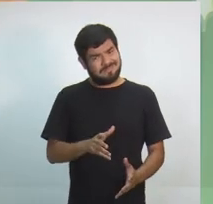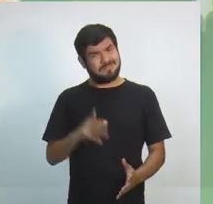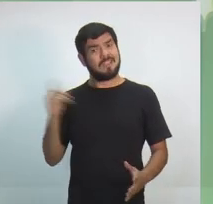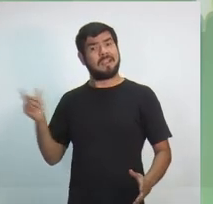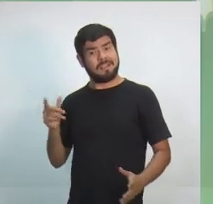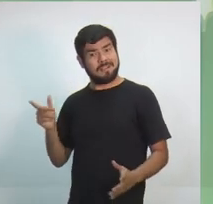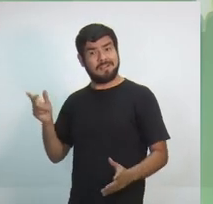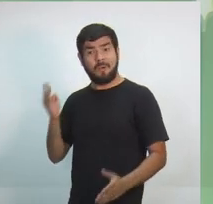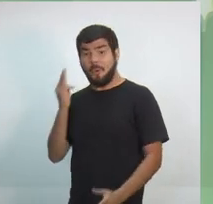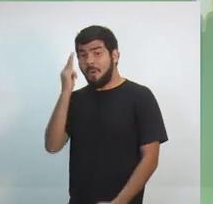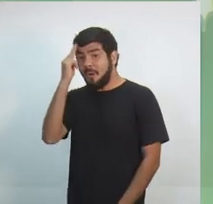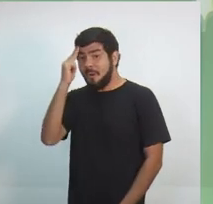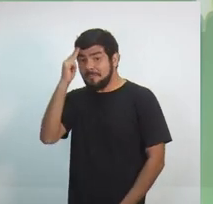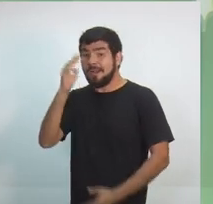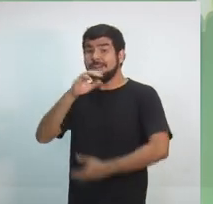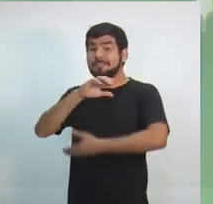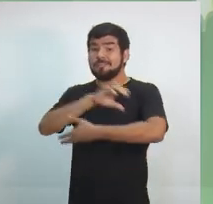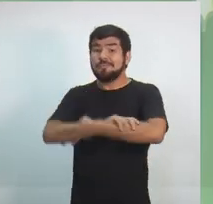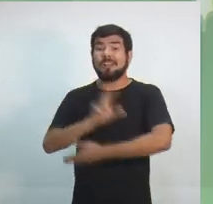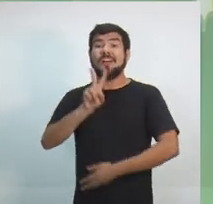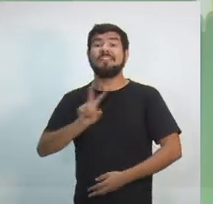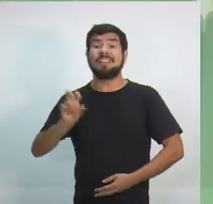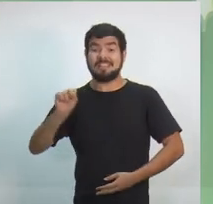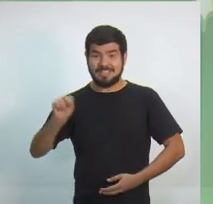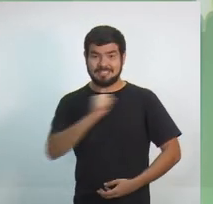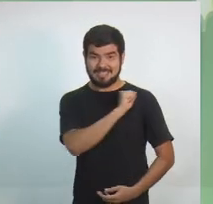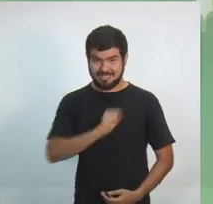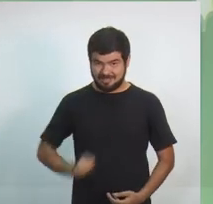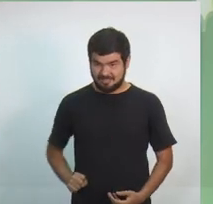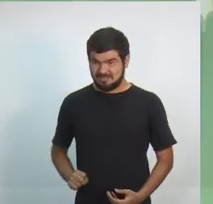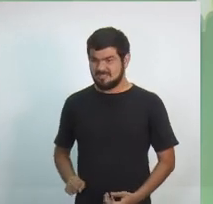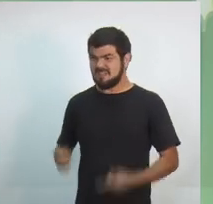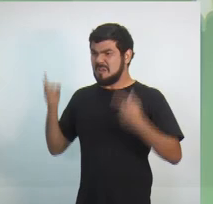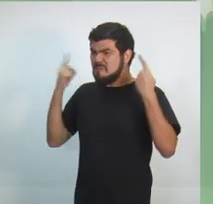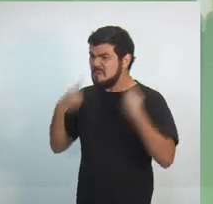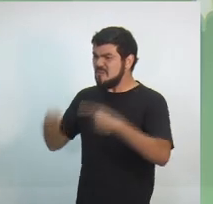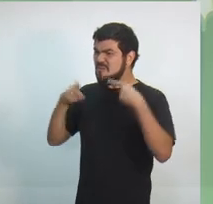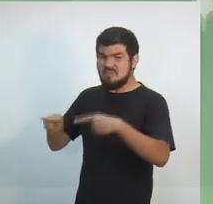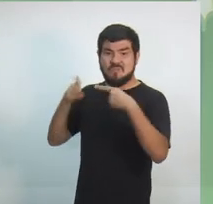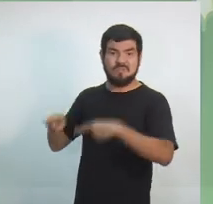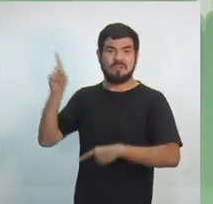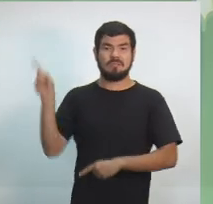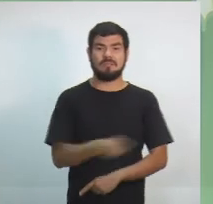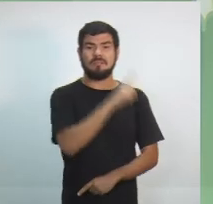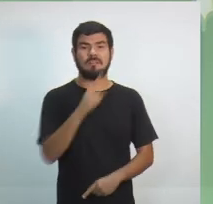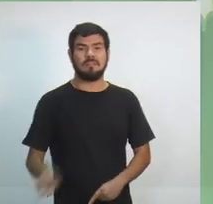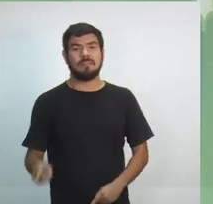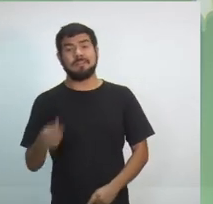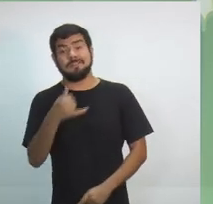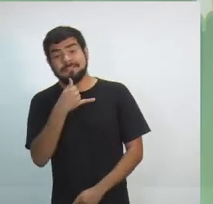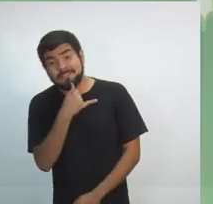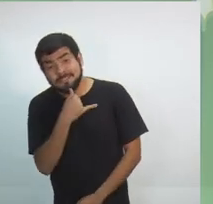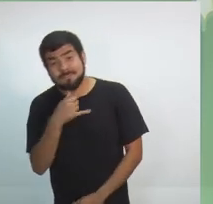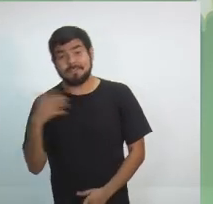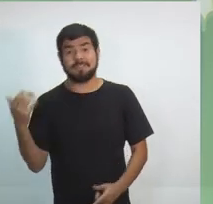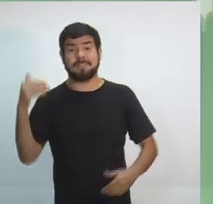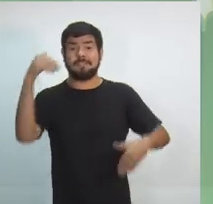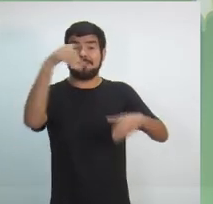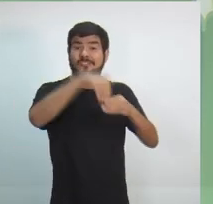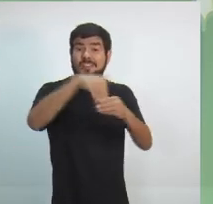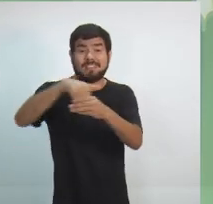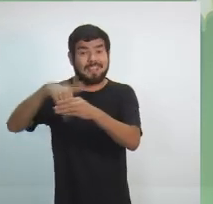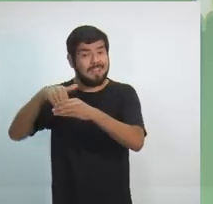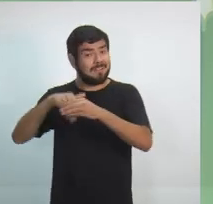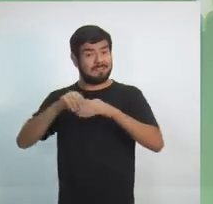E aí nós vamos precisar do voto da Câmara Federal, que, infelizmente, tem votado toda junto com o Temer.